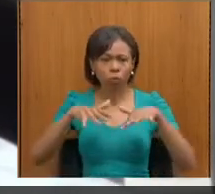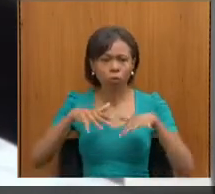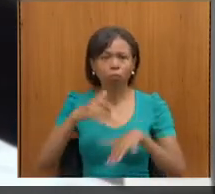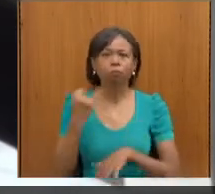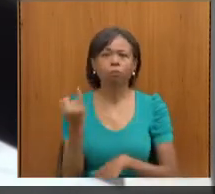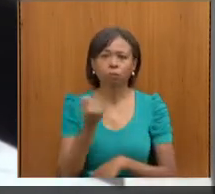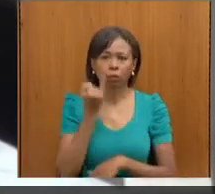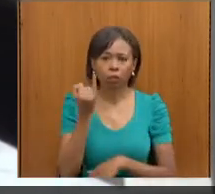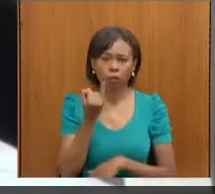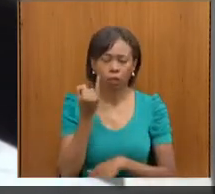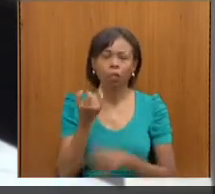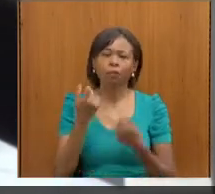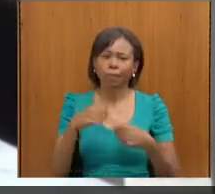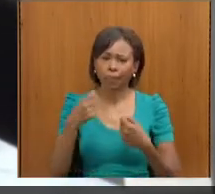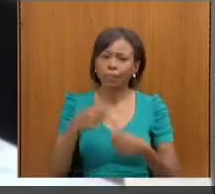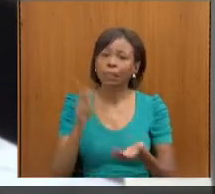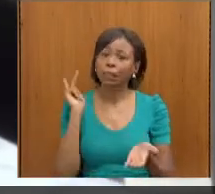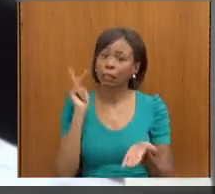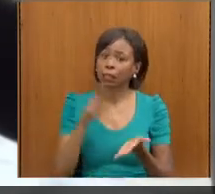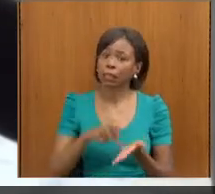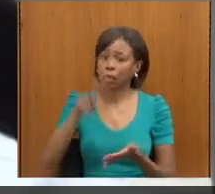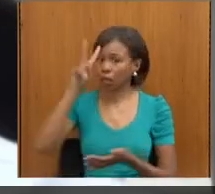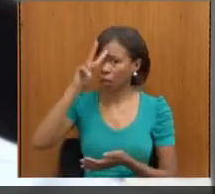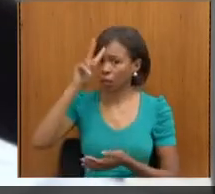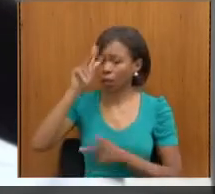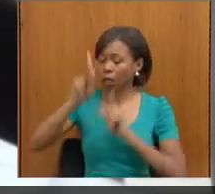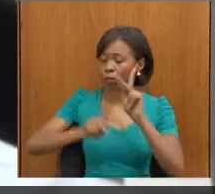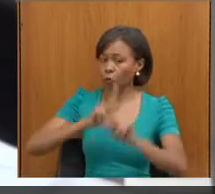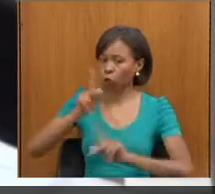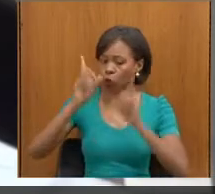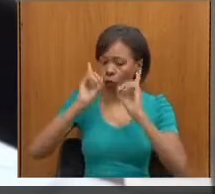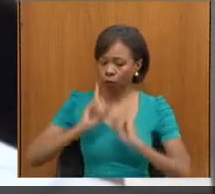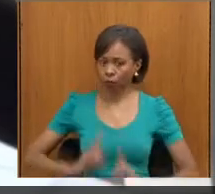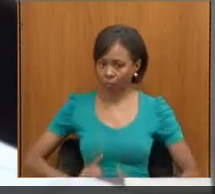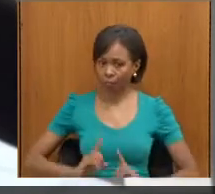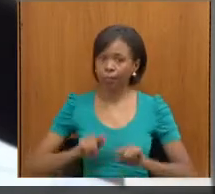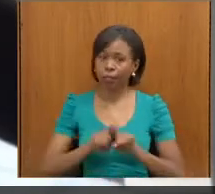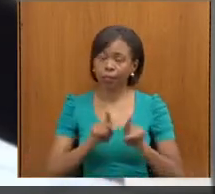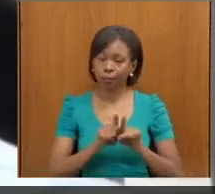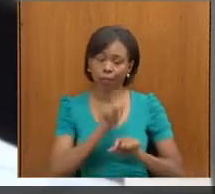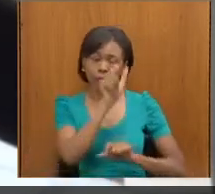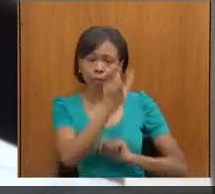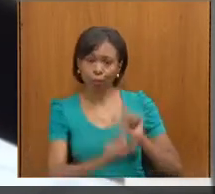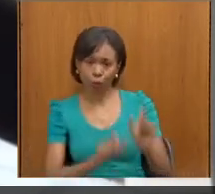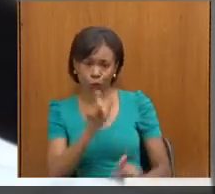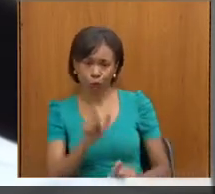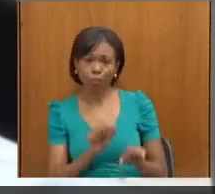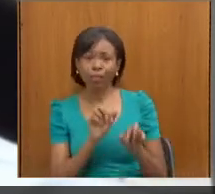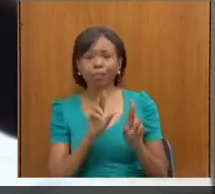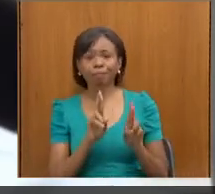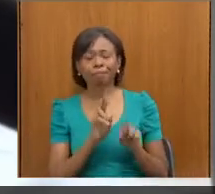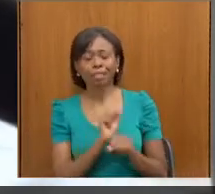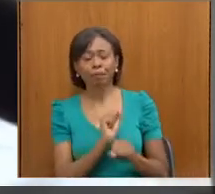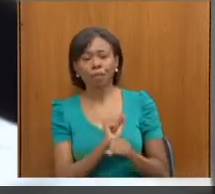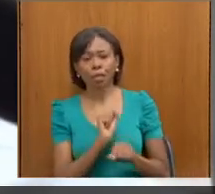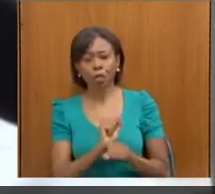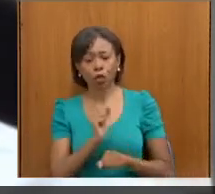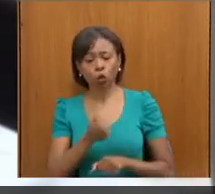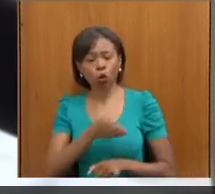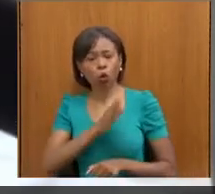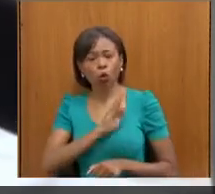esquecer das pessoas com deficiência e também não podemos esquecer das pessoas que estão esperando por um órgão ou tecido então eu